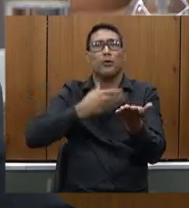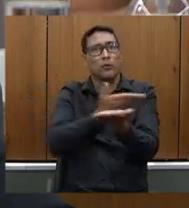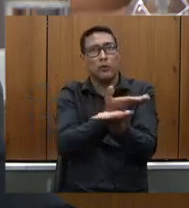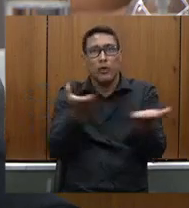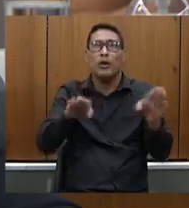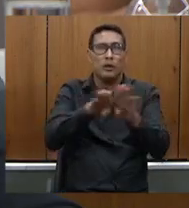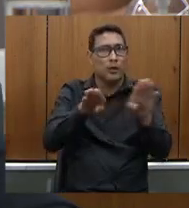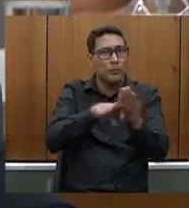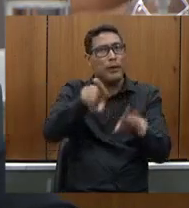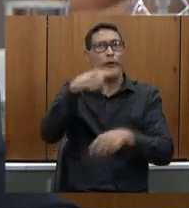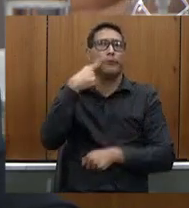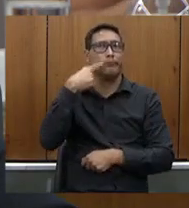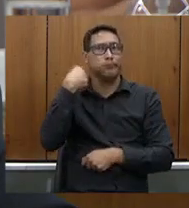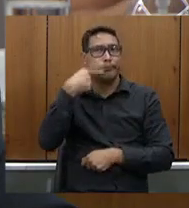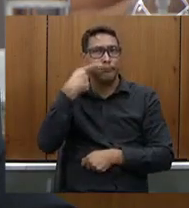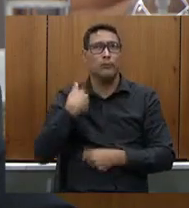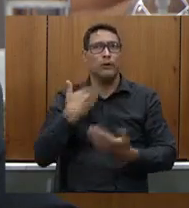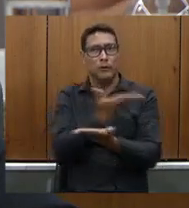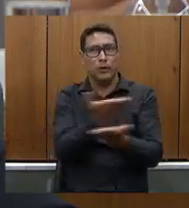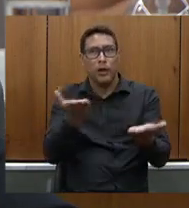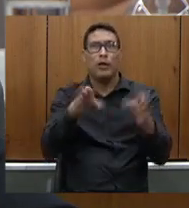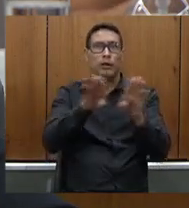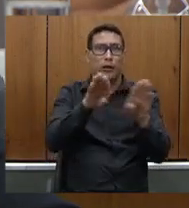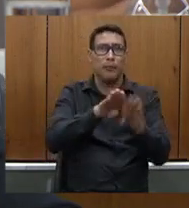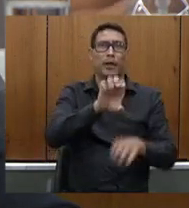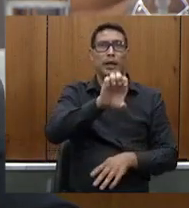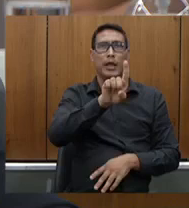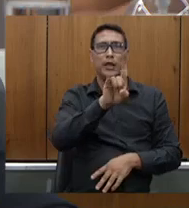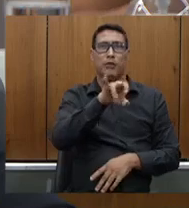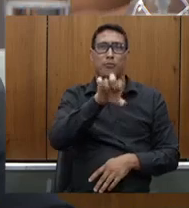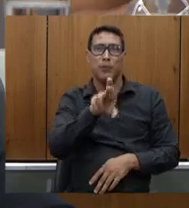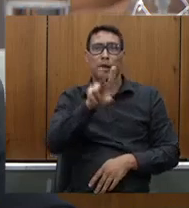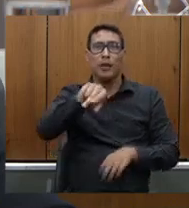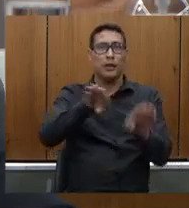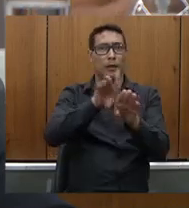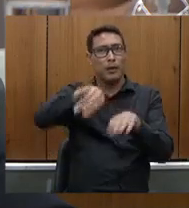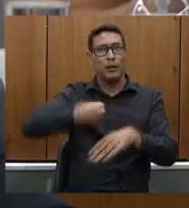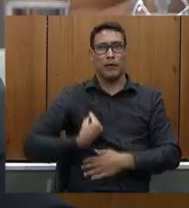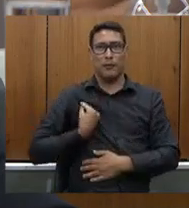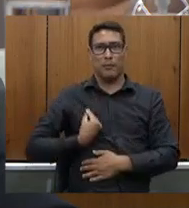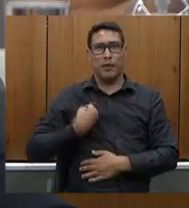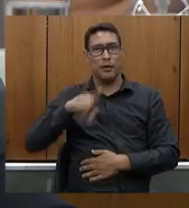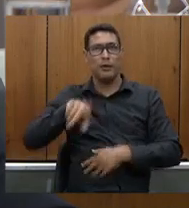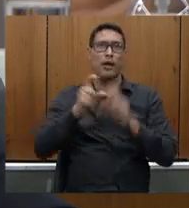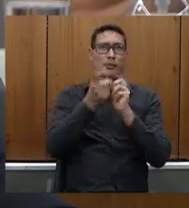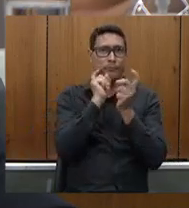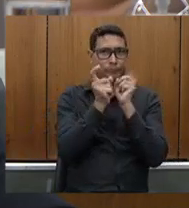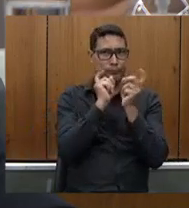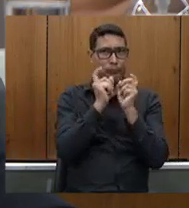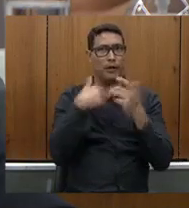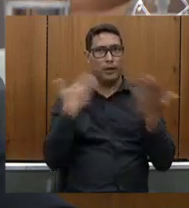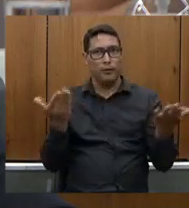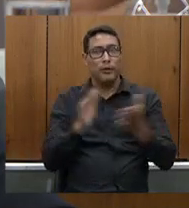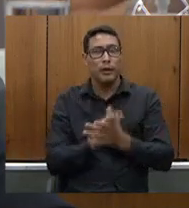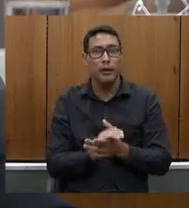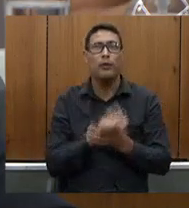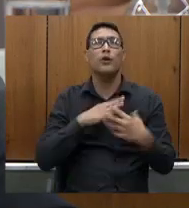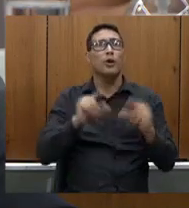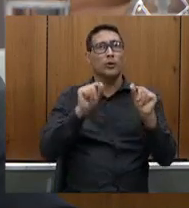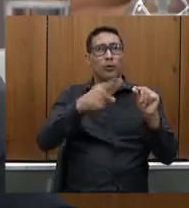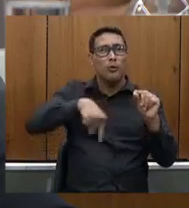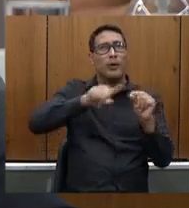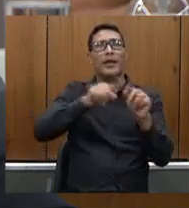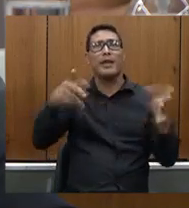com os deputados o deputado Emidinho Madeira também estava presente em reunião em que eles